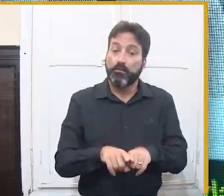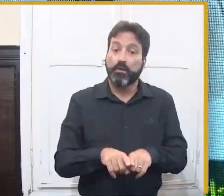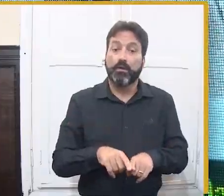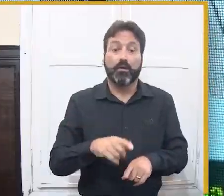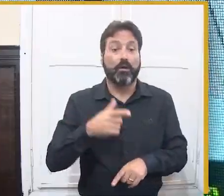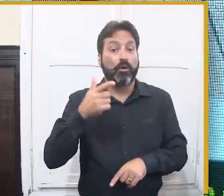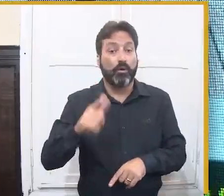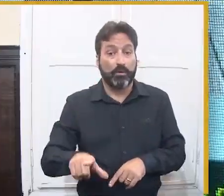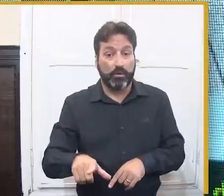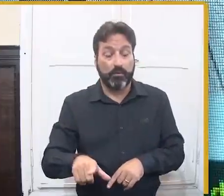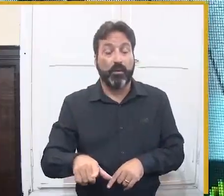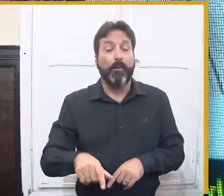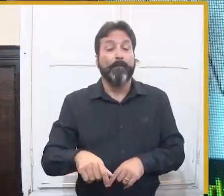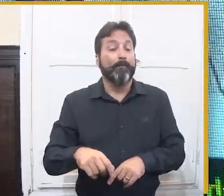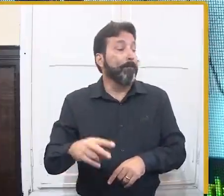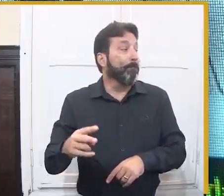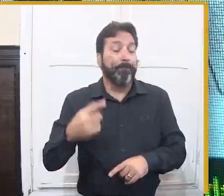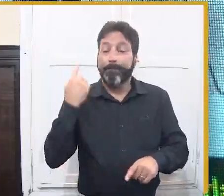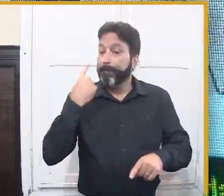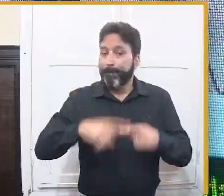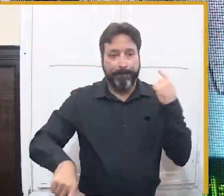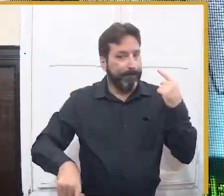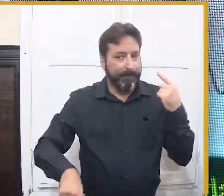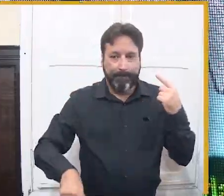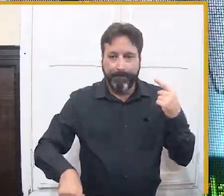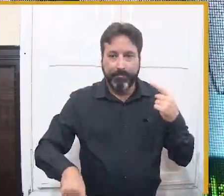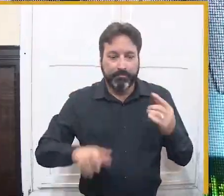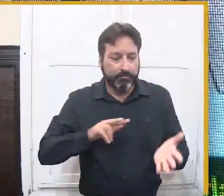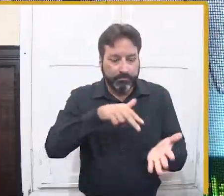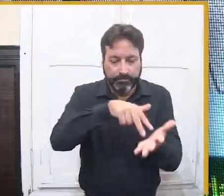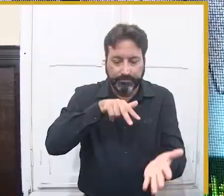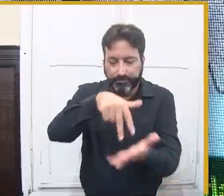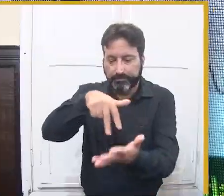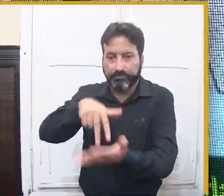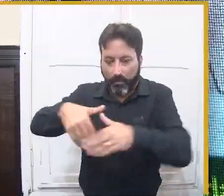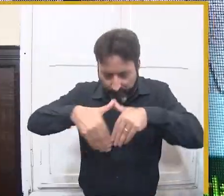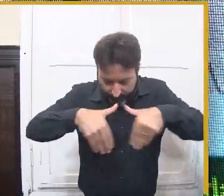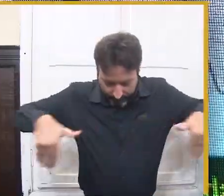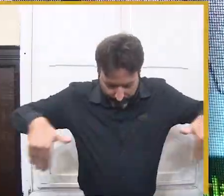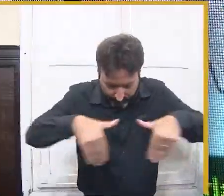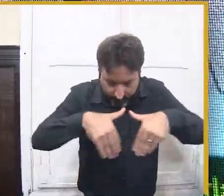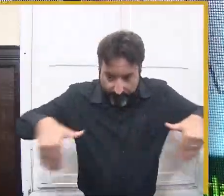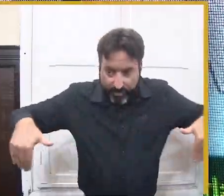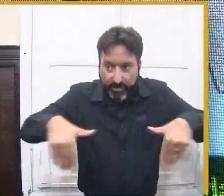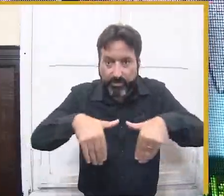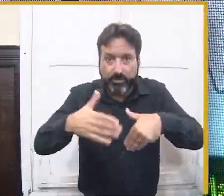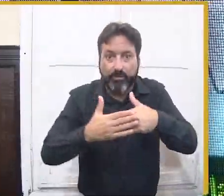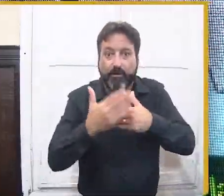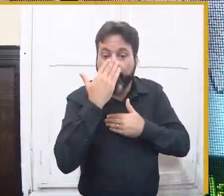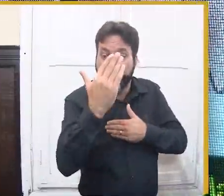precisamos ter também uma estrutura de palco que seja condizente com isso.